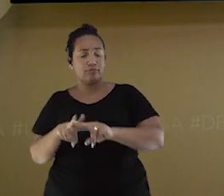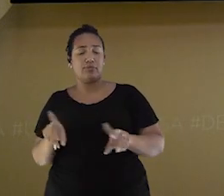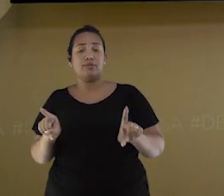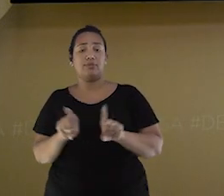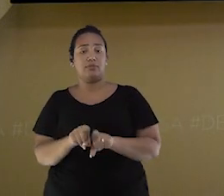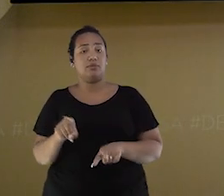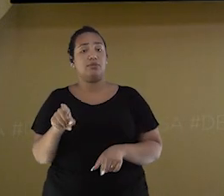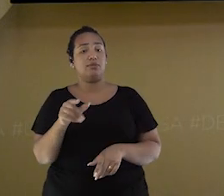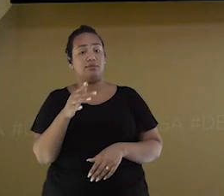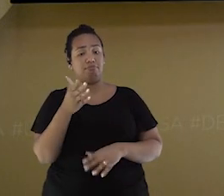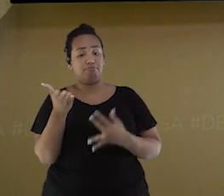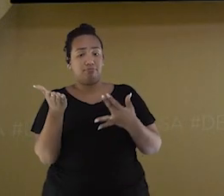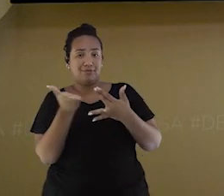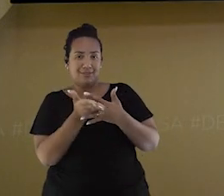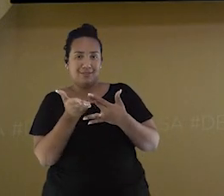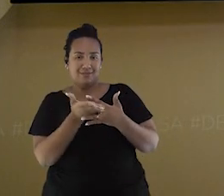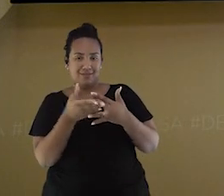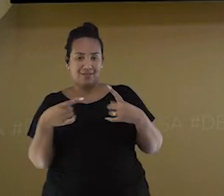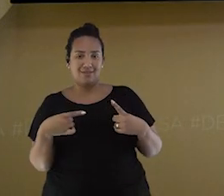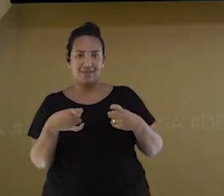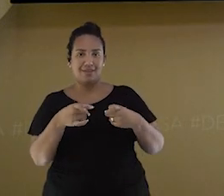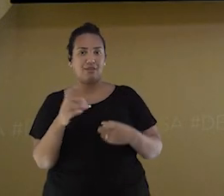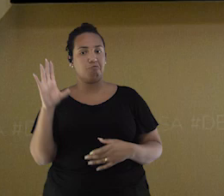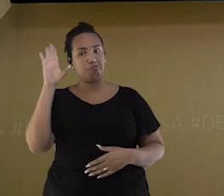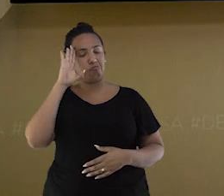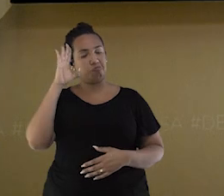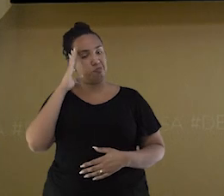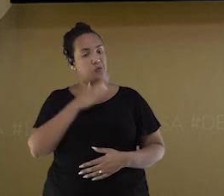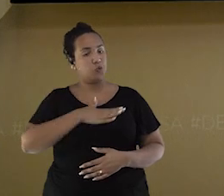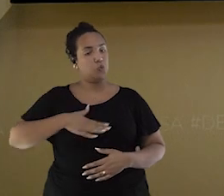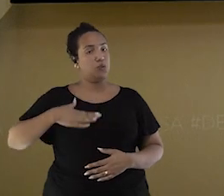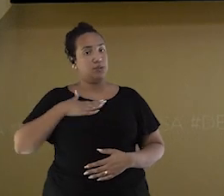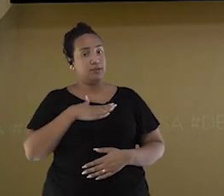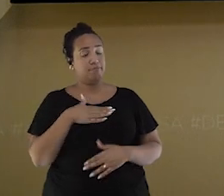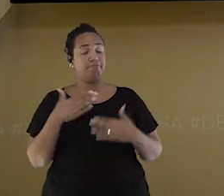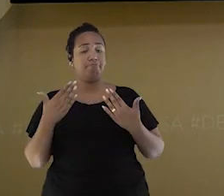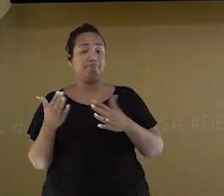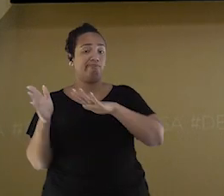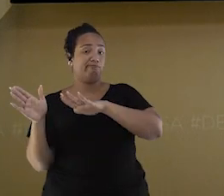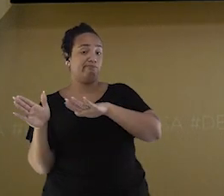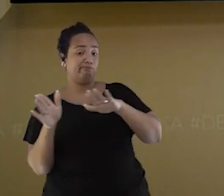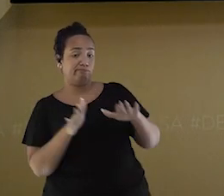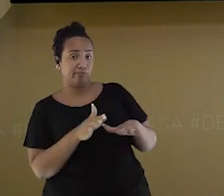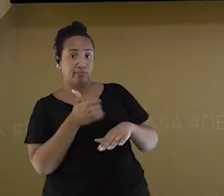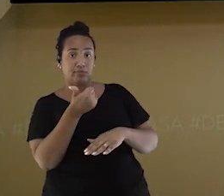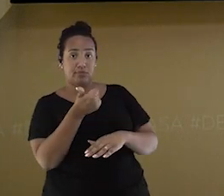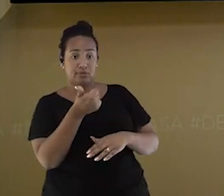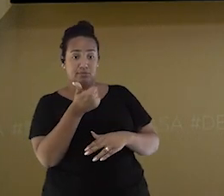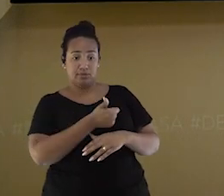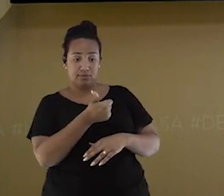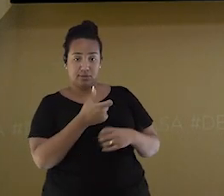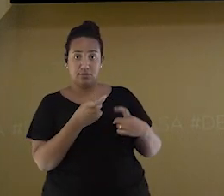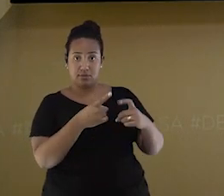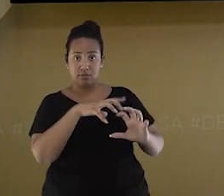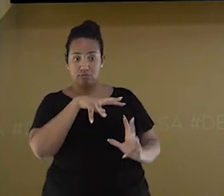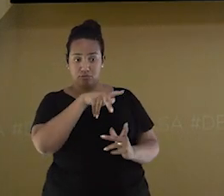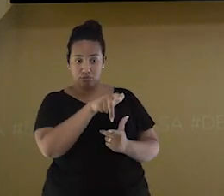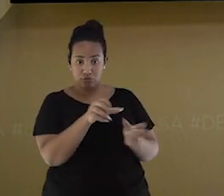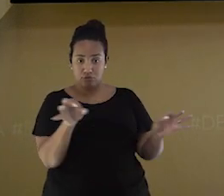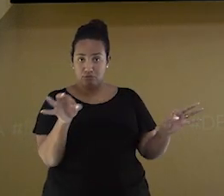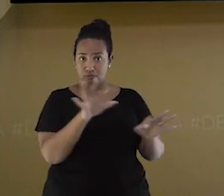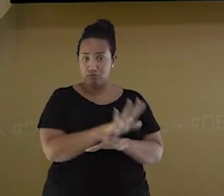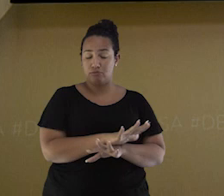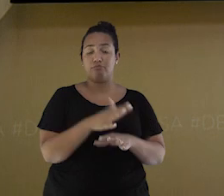dos combates. Passada a Primeira Guerra Mundial em 1931, foi lançado nos Estados